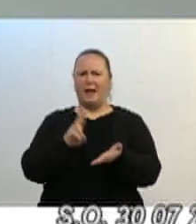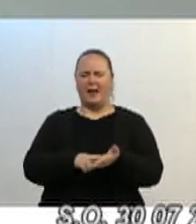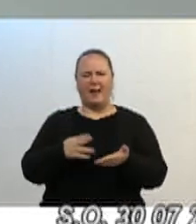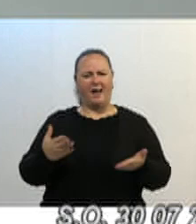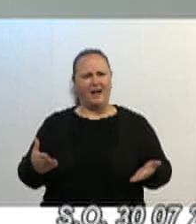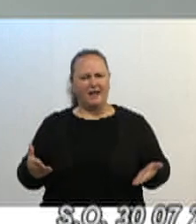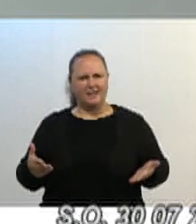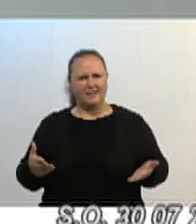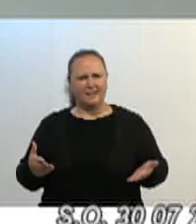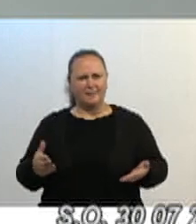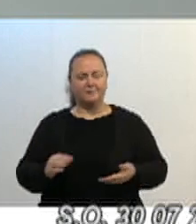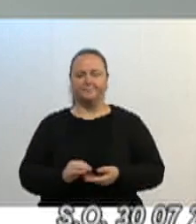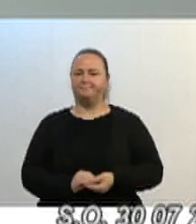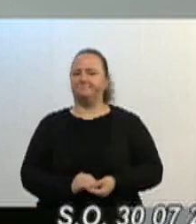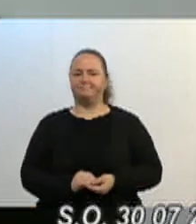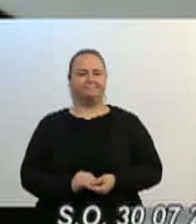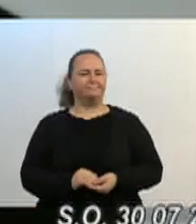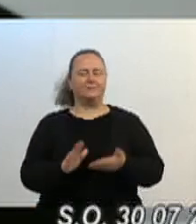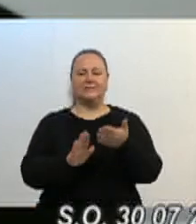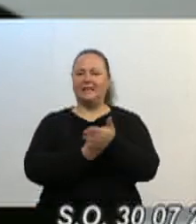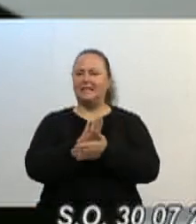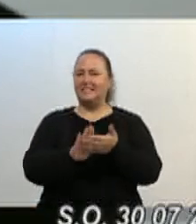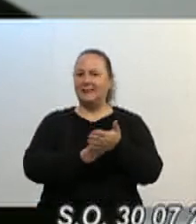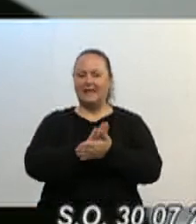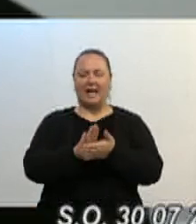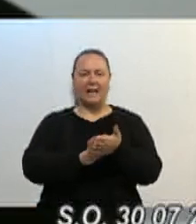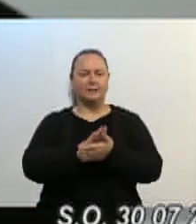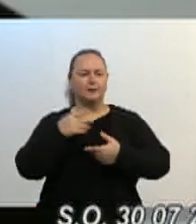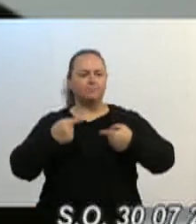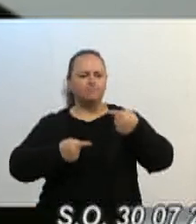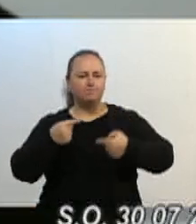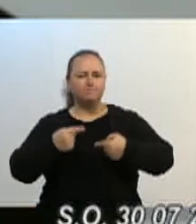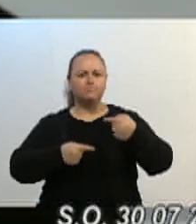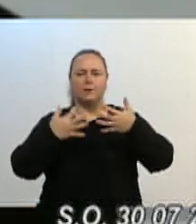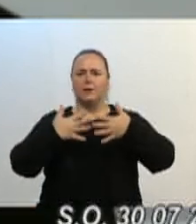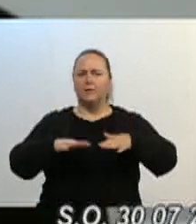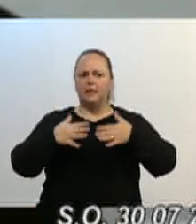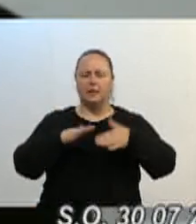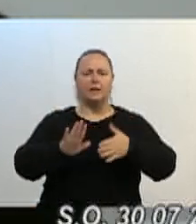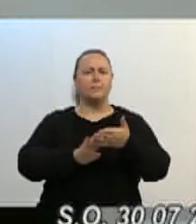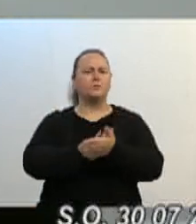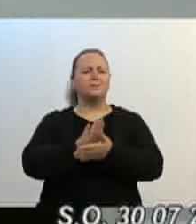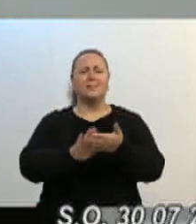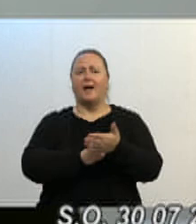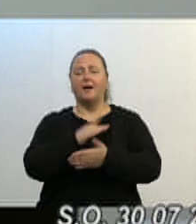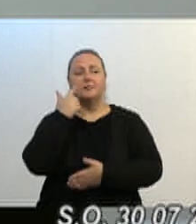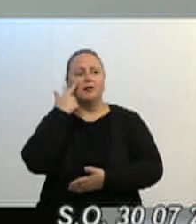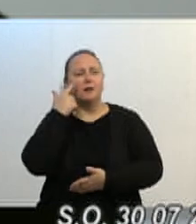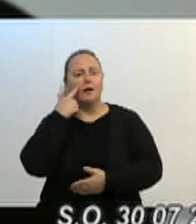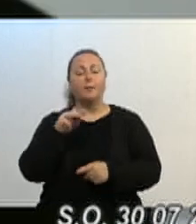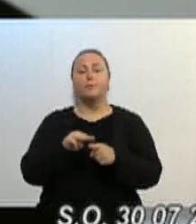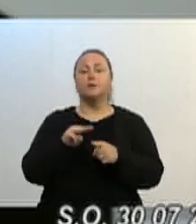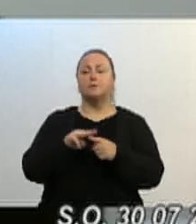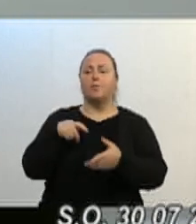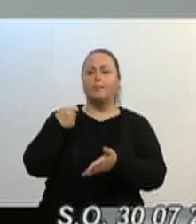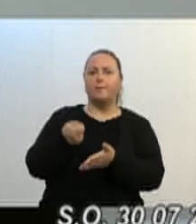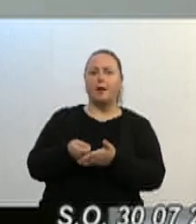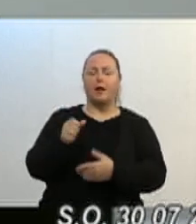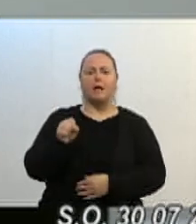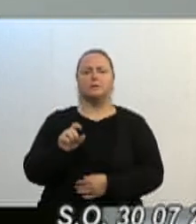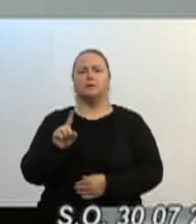ter debatido a discussão do reequilíbrio, se o município vai pagar ou não, que eu acho que o não deveria pagar,